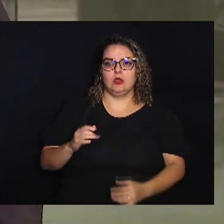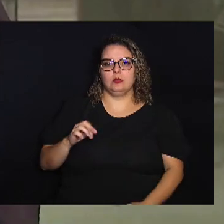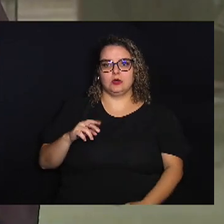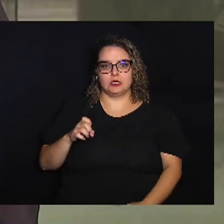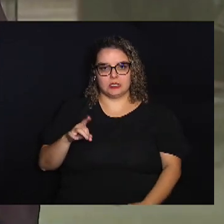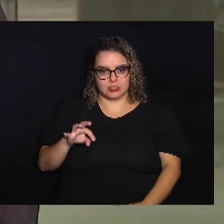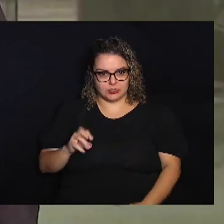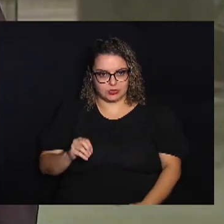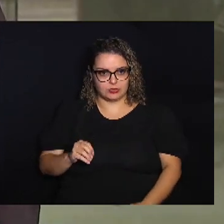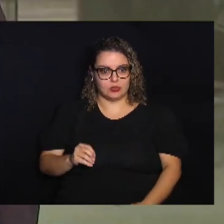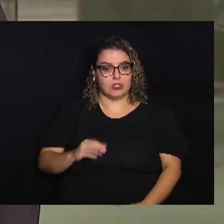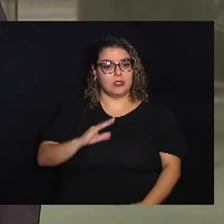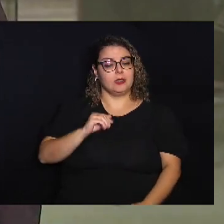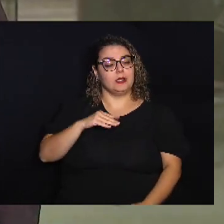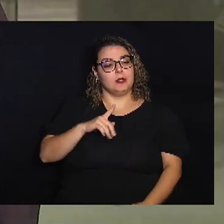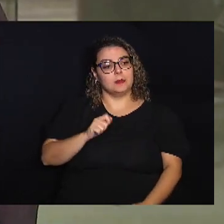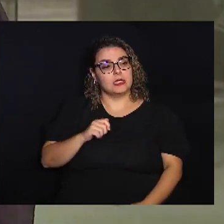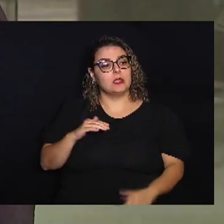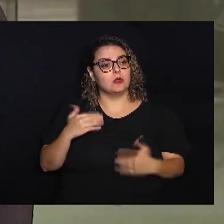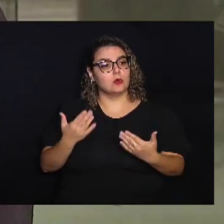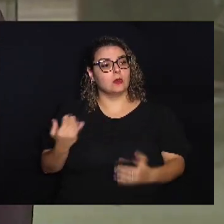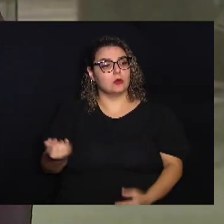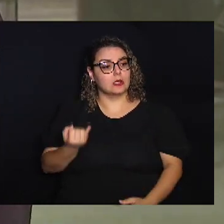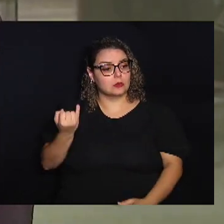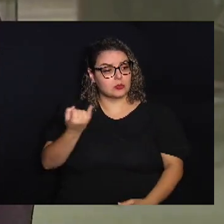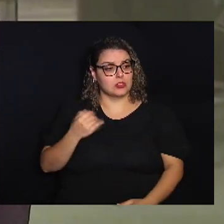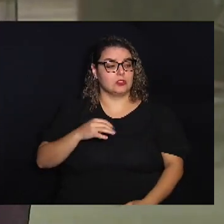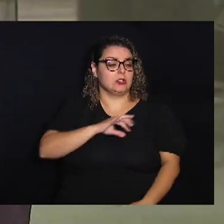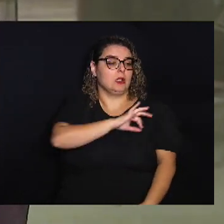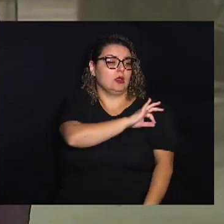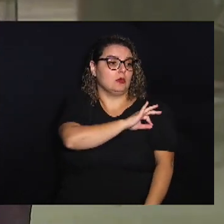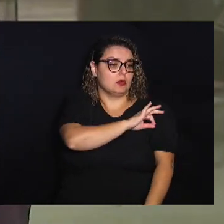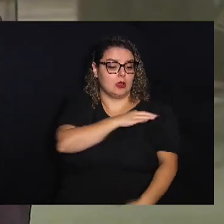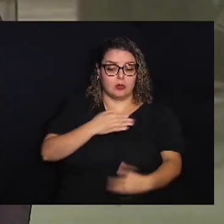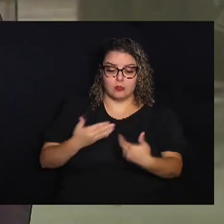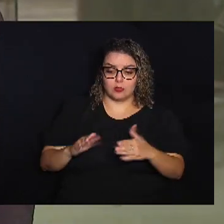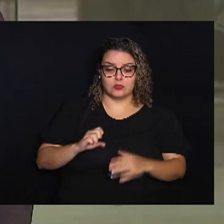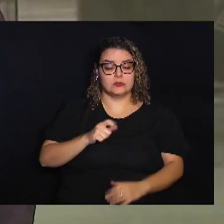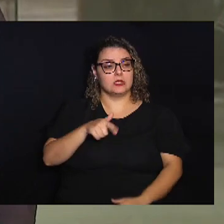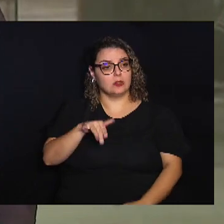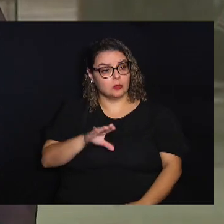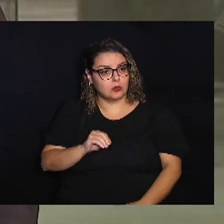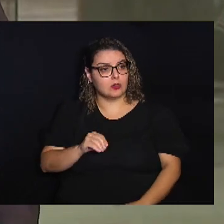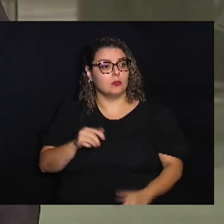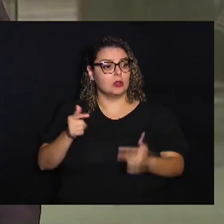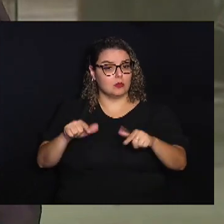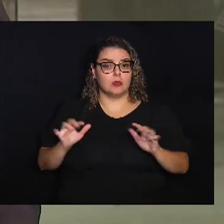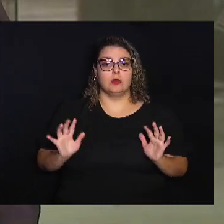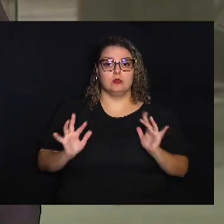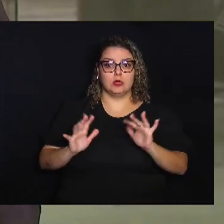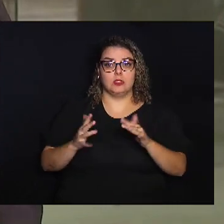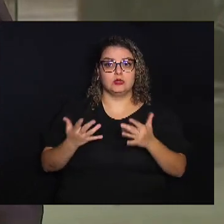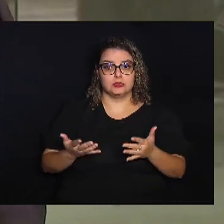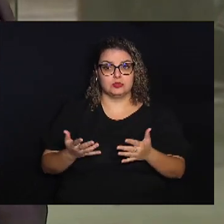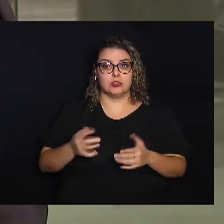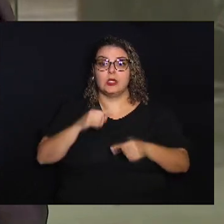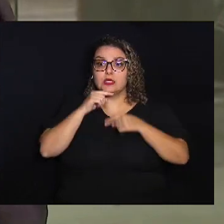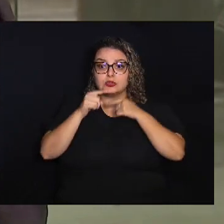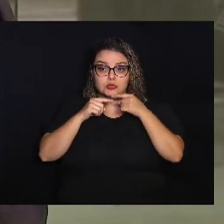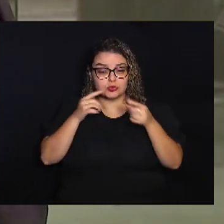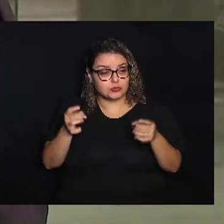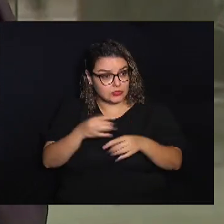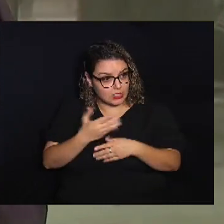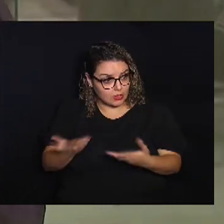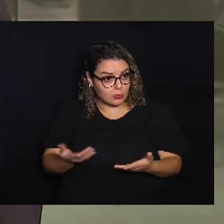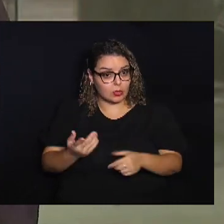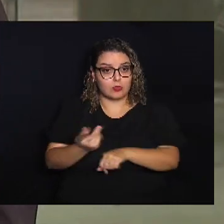E Camila, qual que é a importância da prefeitura abrir aqui o saguão abrir esse espaço para a população vir né, tirar essas dúvidas,